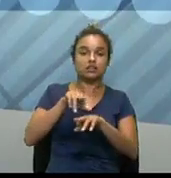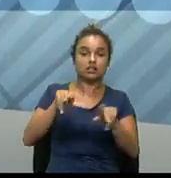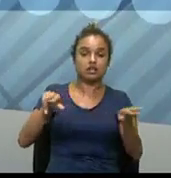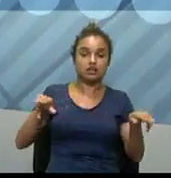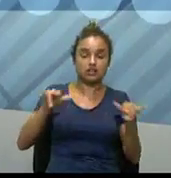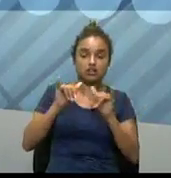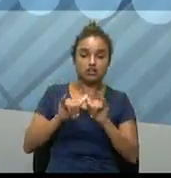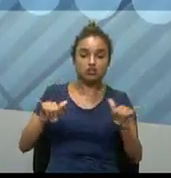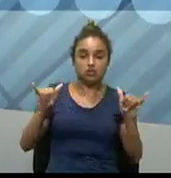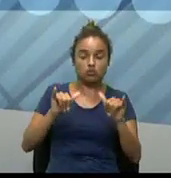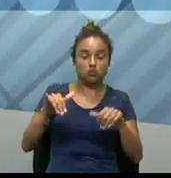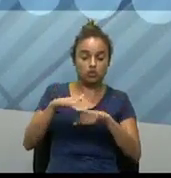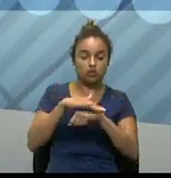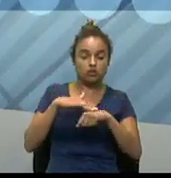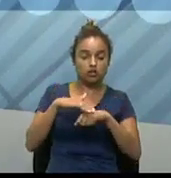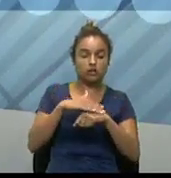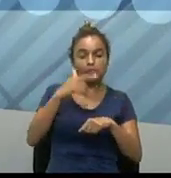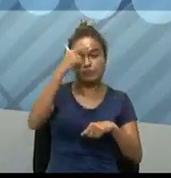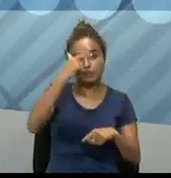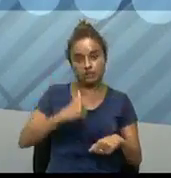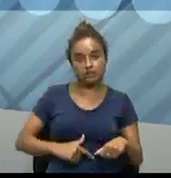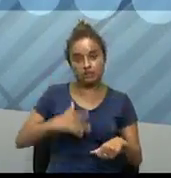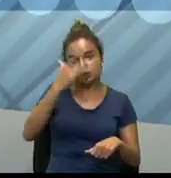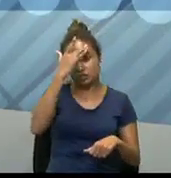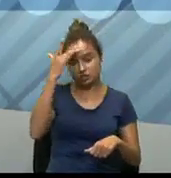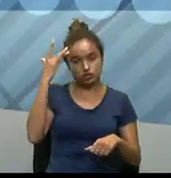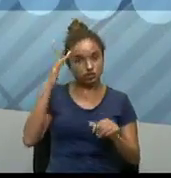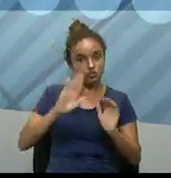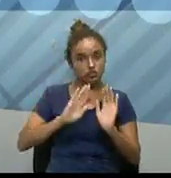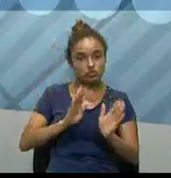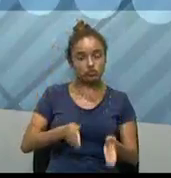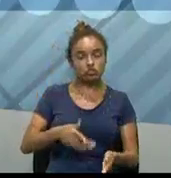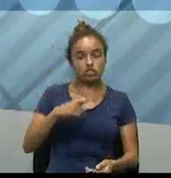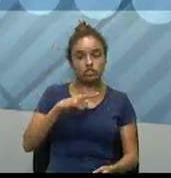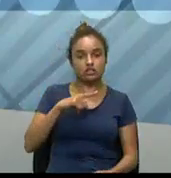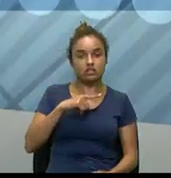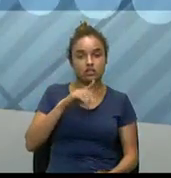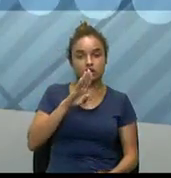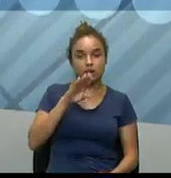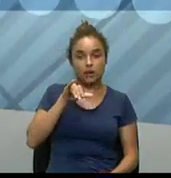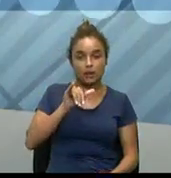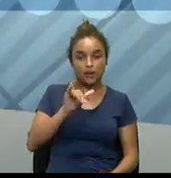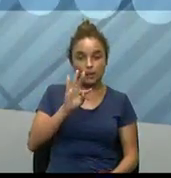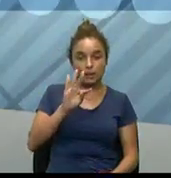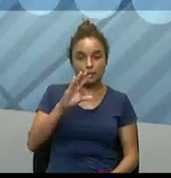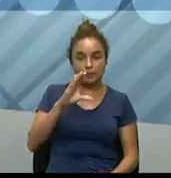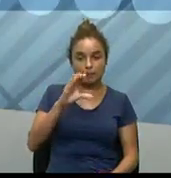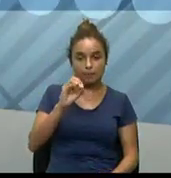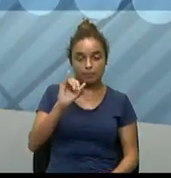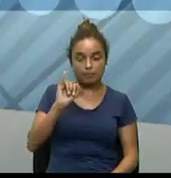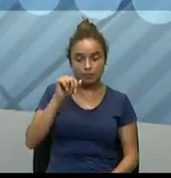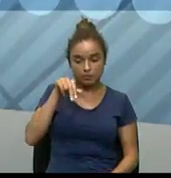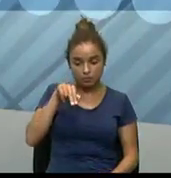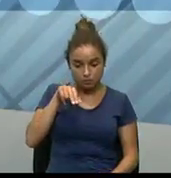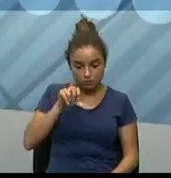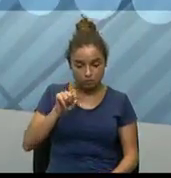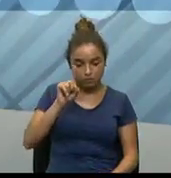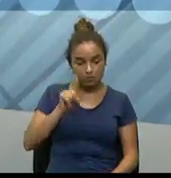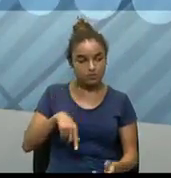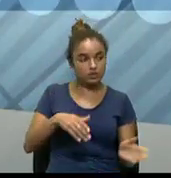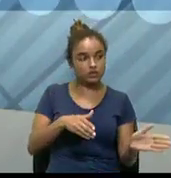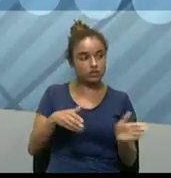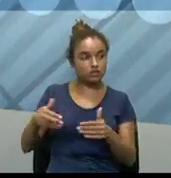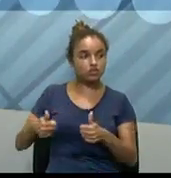principalmente conversar com pessoas que já possuem Bitcoin, né? Então, perguntar sobre as vantagens, desvantagens